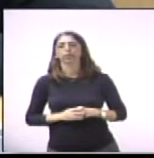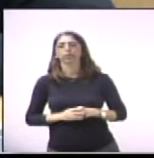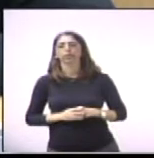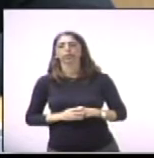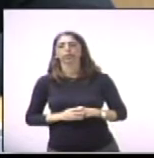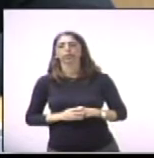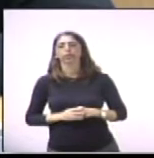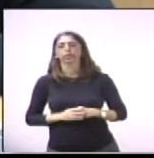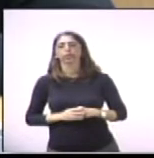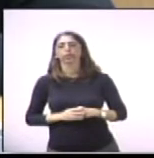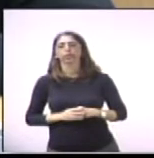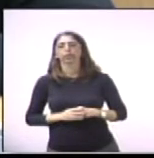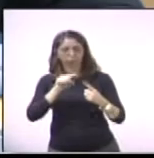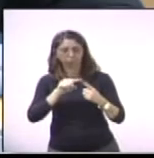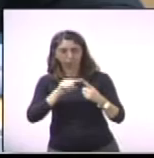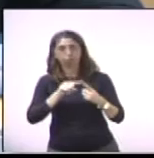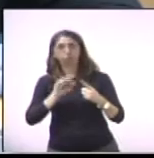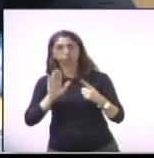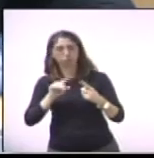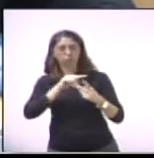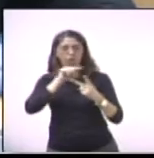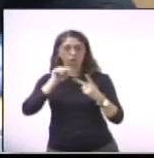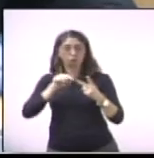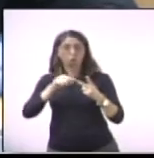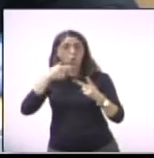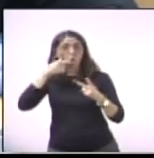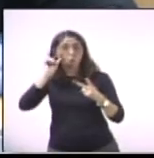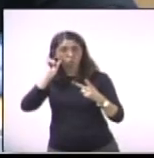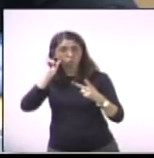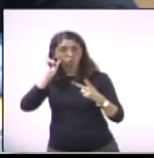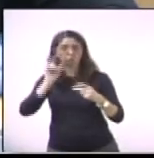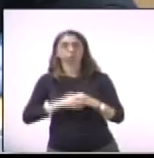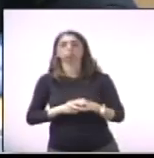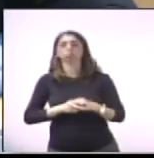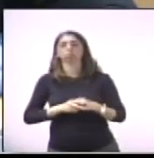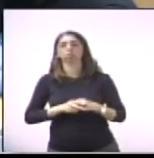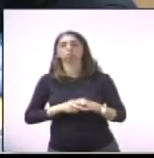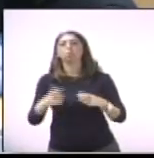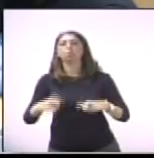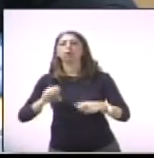Também ocorreu no São José ontem que um ônibus de transporte coletivo